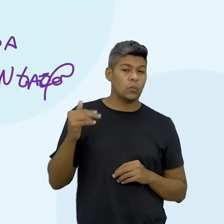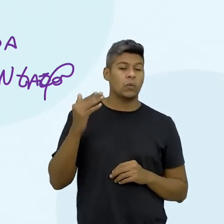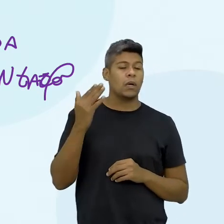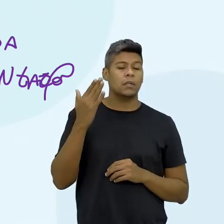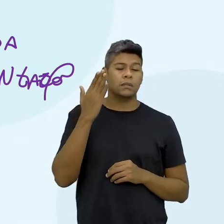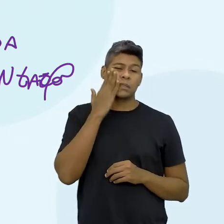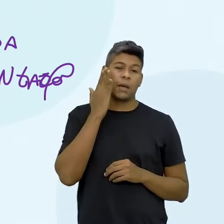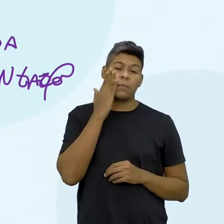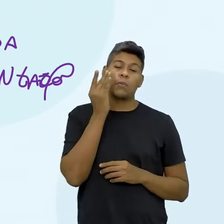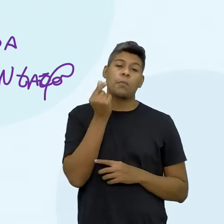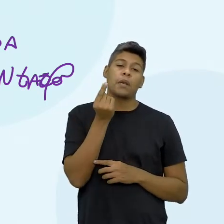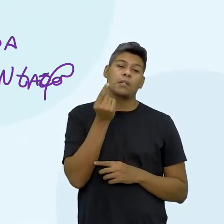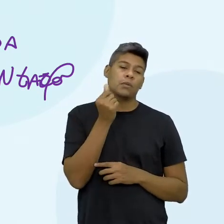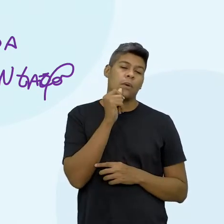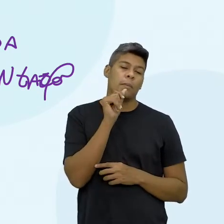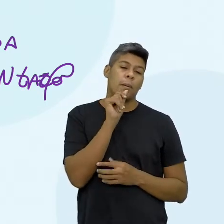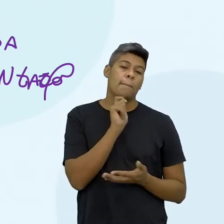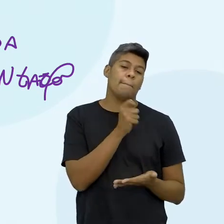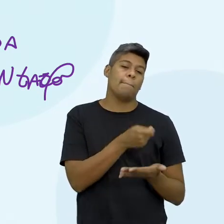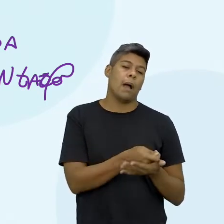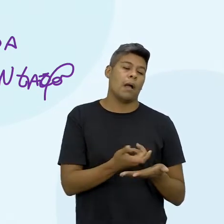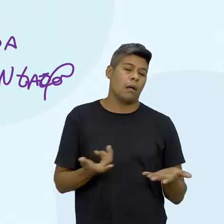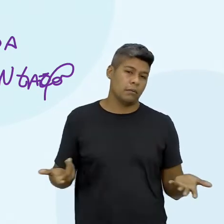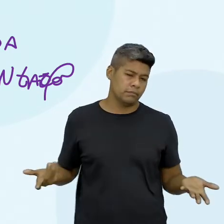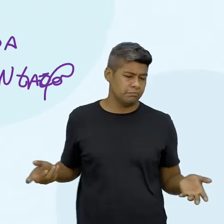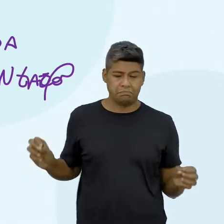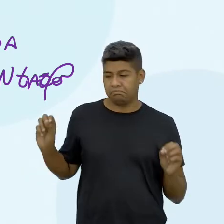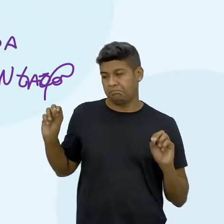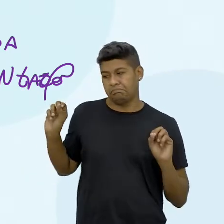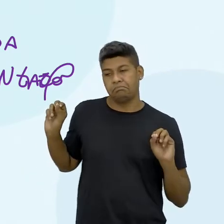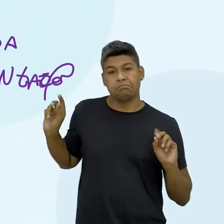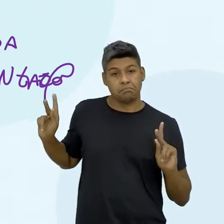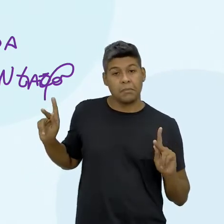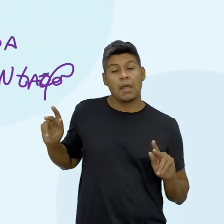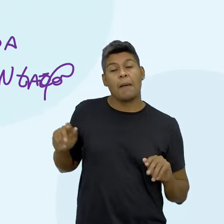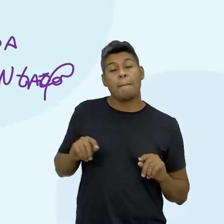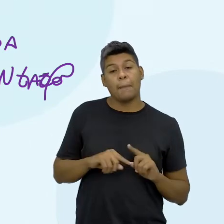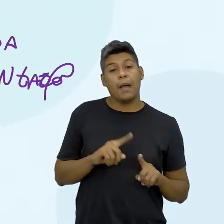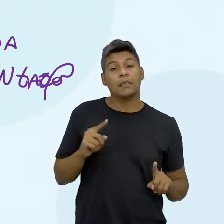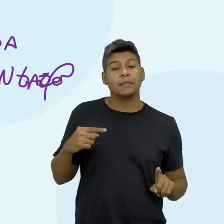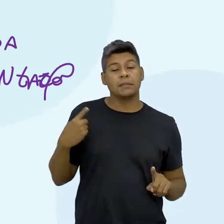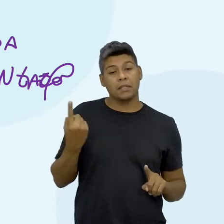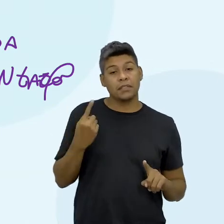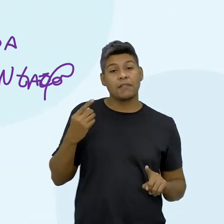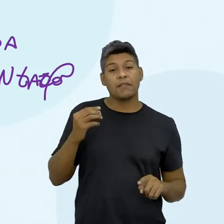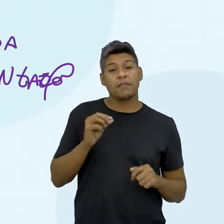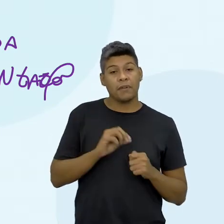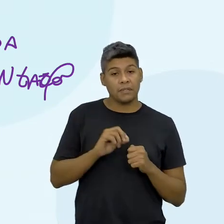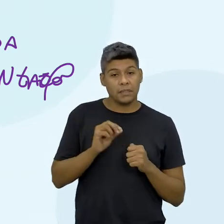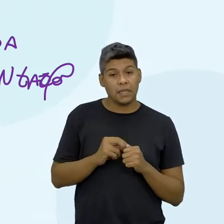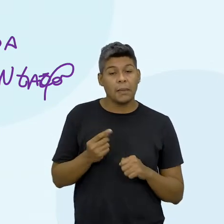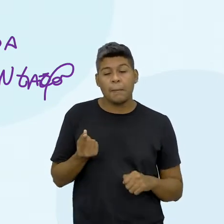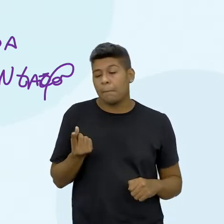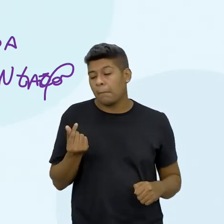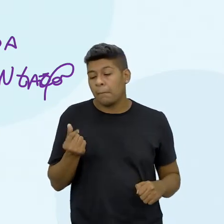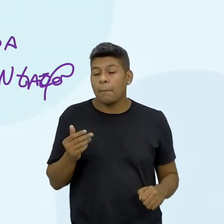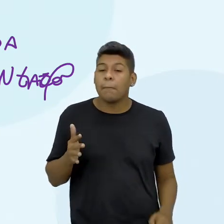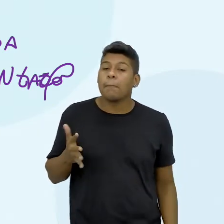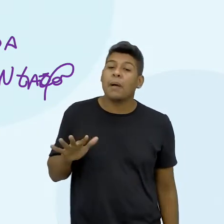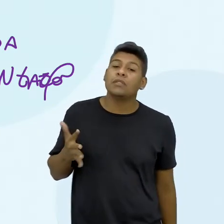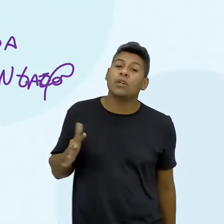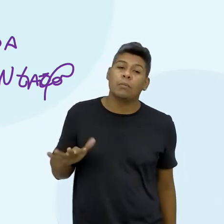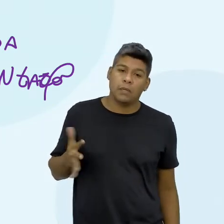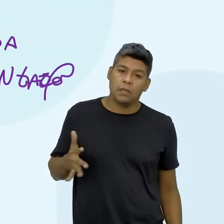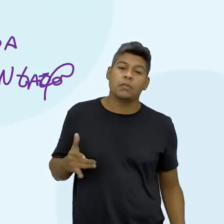o preço que a nossa mãe pagou e tá tudo bem, mas a gente vai fazer uma média com o dinheiro atual de quanto custa